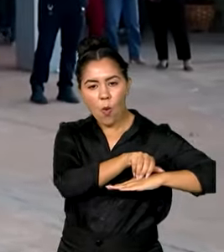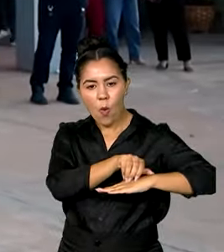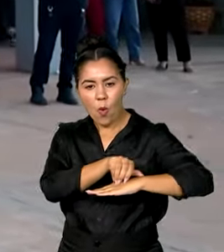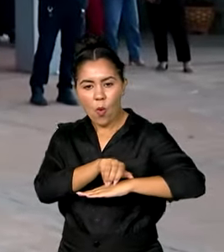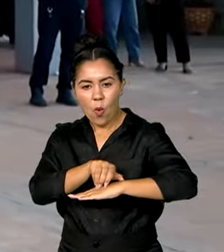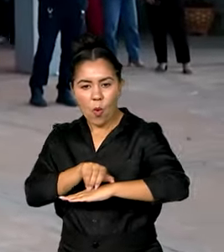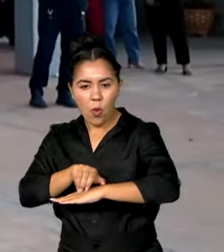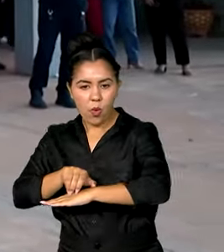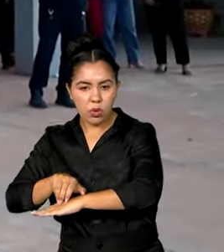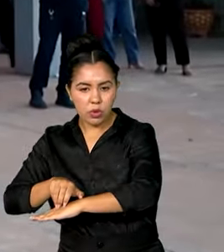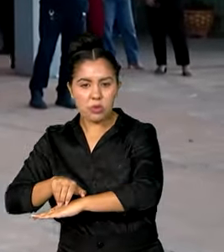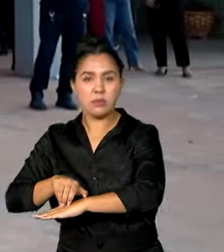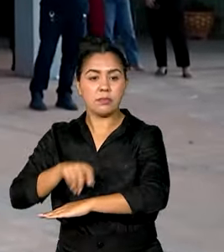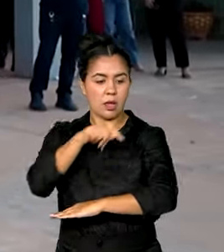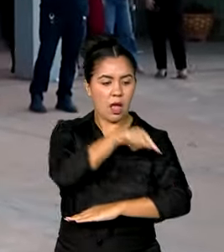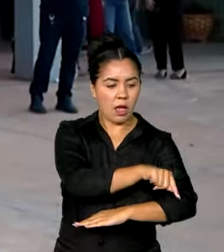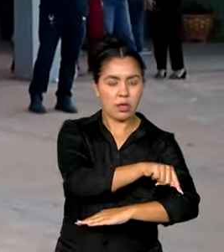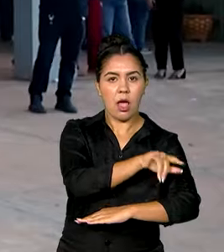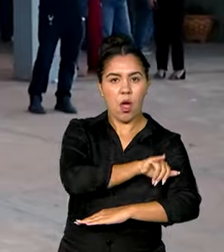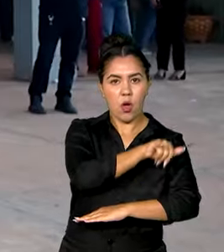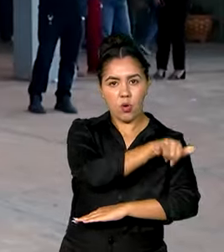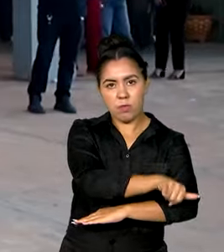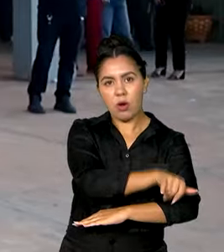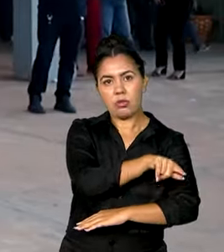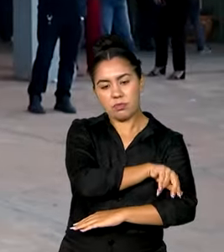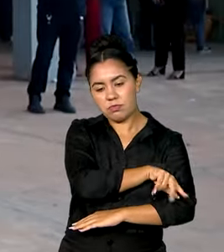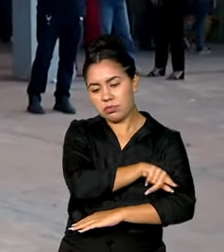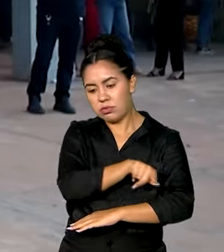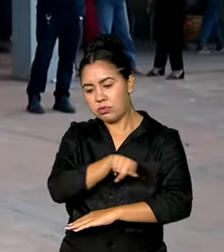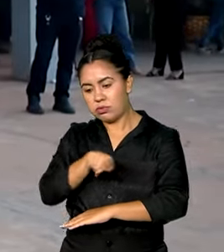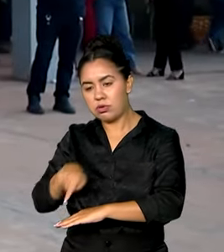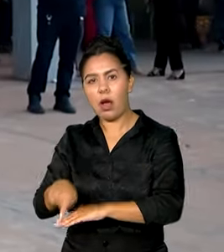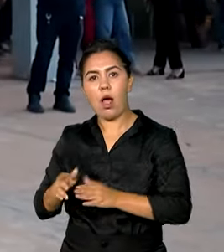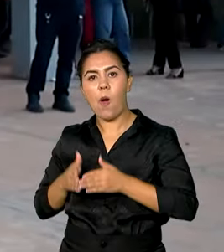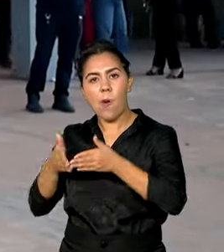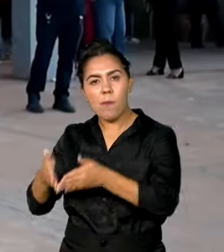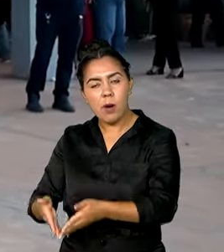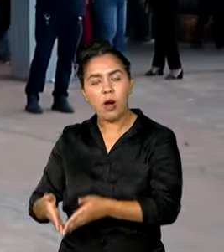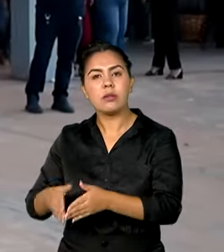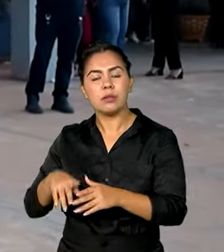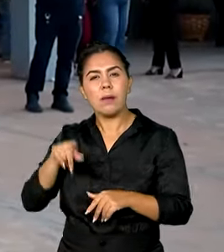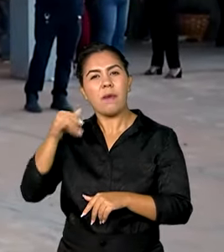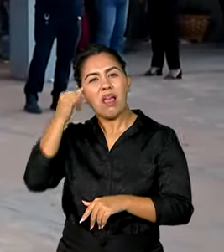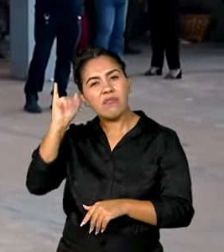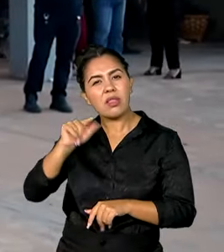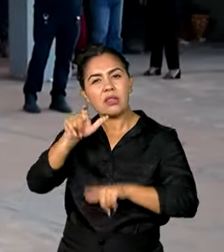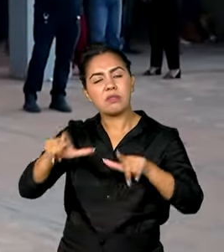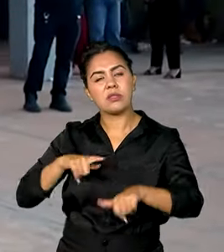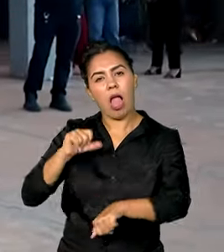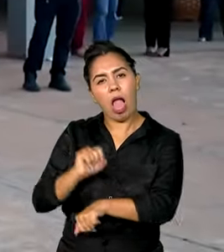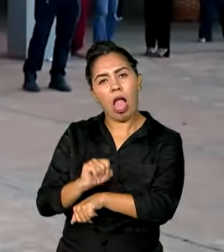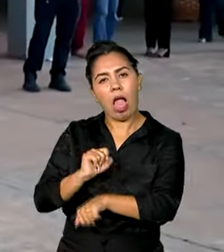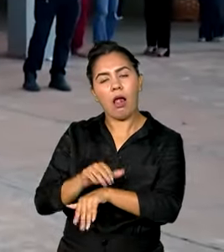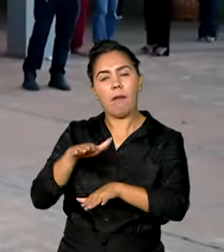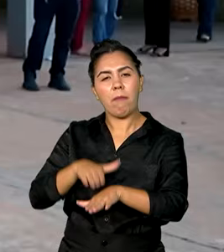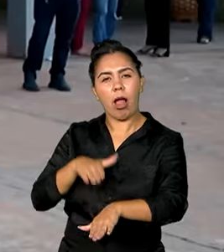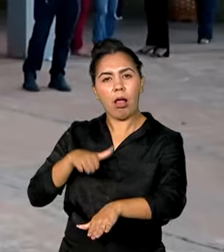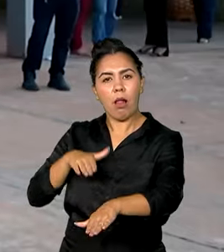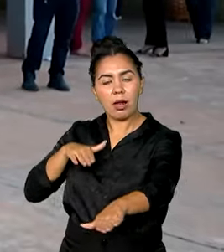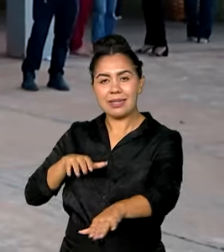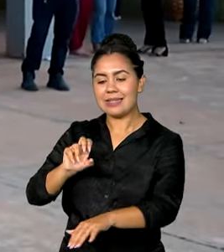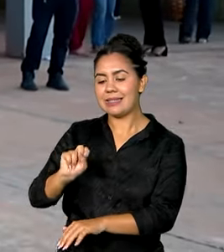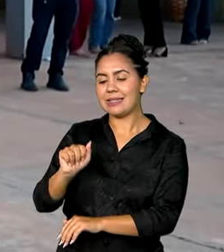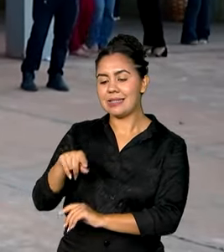aeroporto ao porto, fazendo uma conexão importante, para reduzir o tempo das pessoas no trânsito na cidade de Santarém. Essa é a